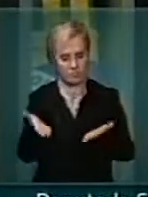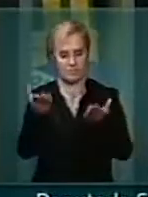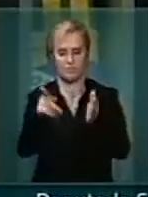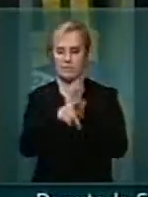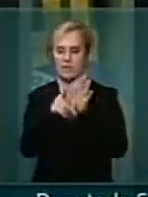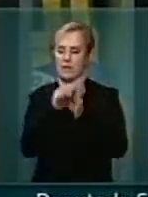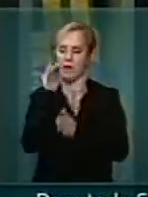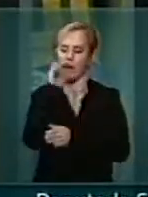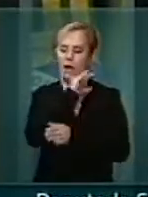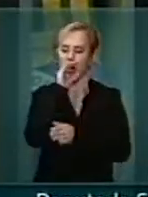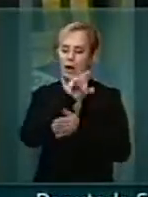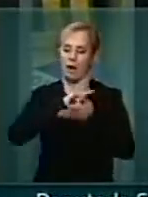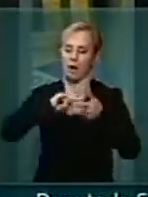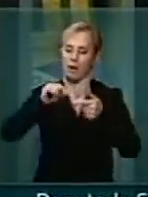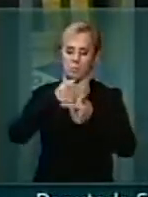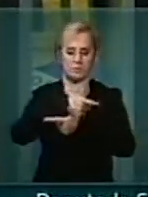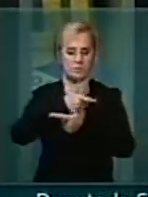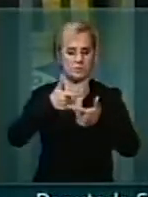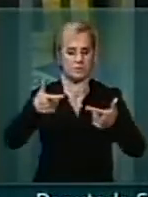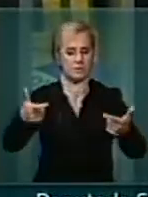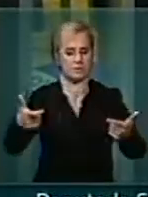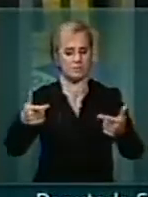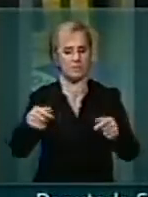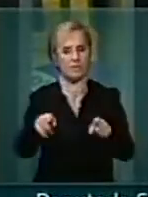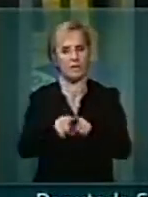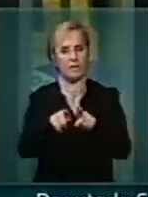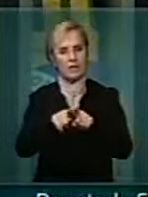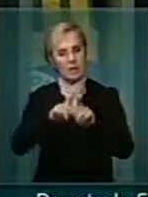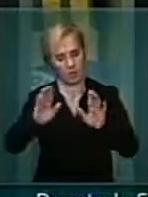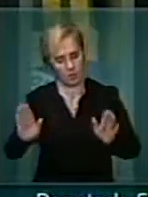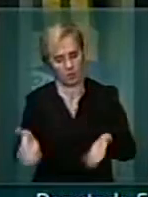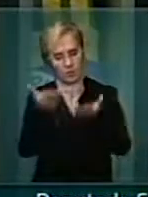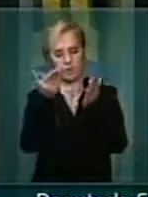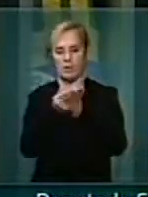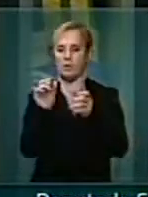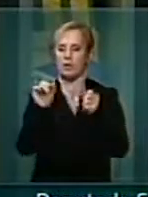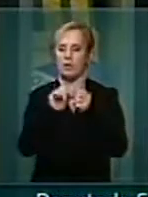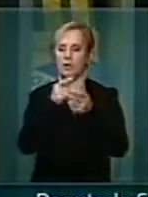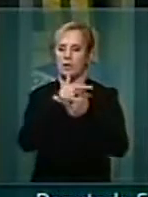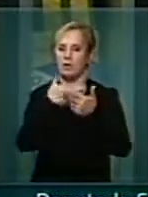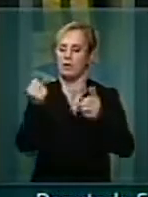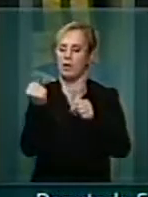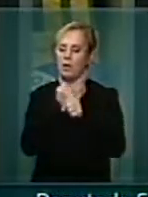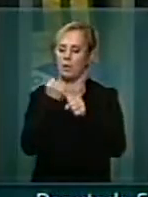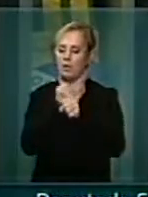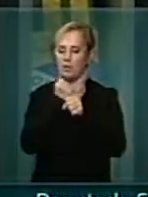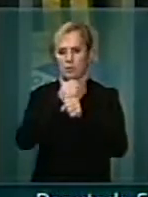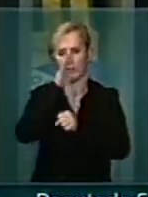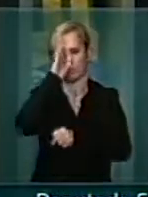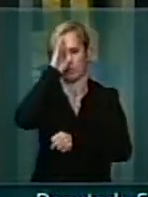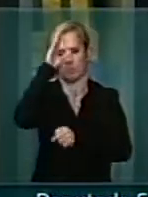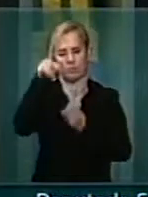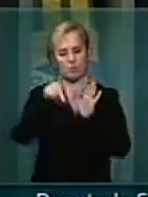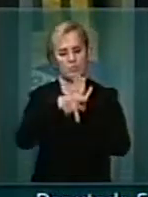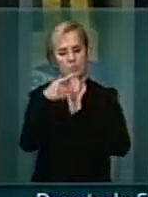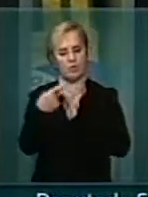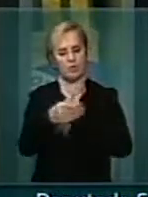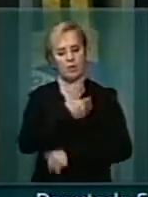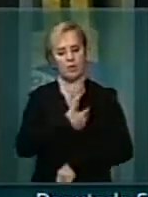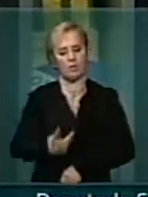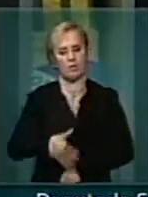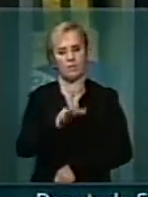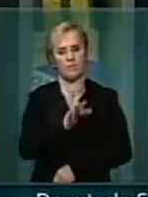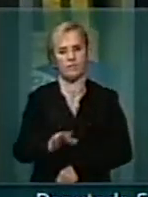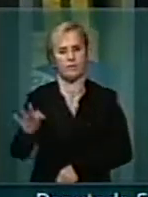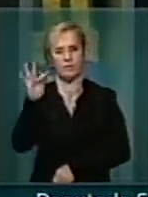agilizar, ampliar e ultimar a execução de obras consideradas prioritárias pelo governo federal,